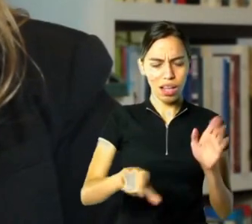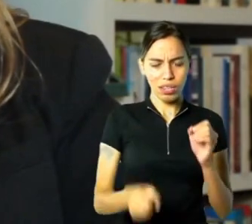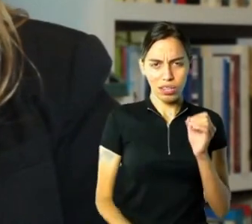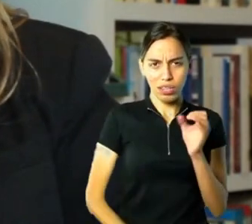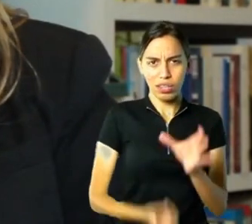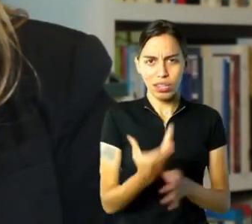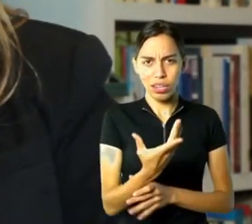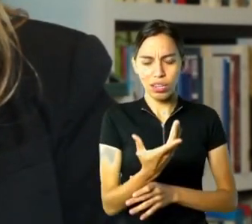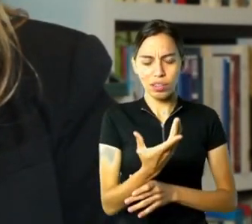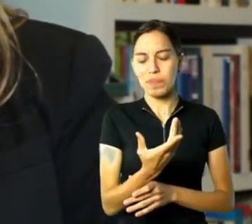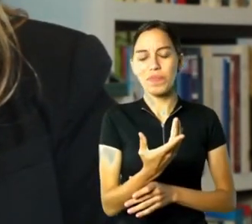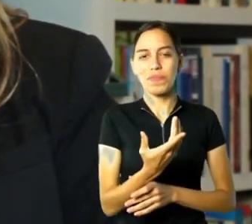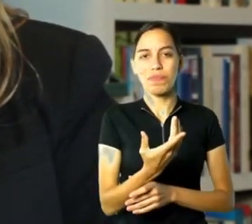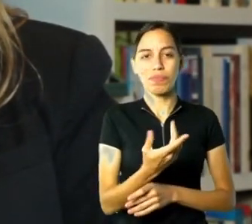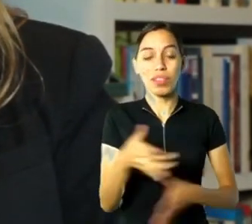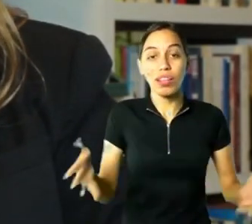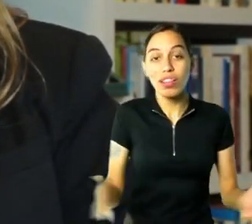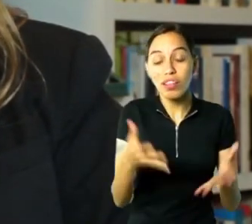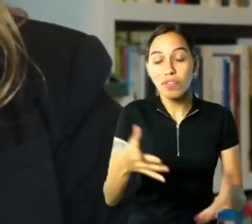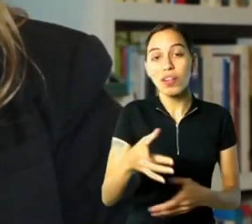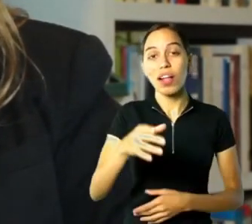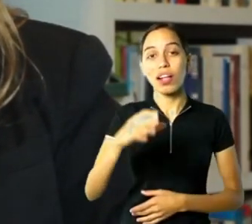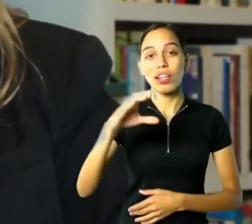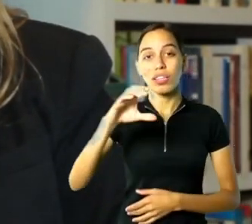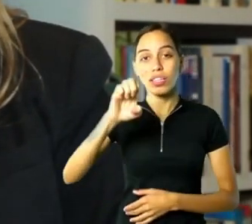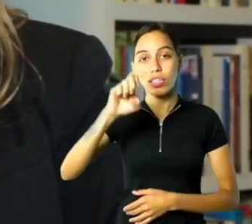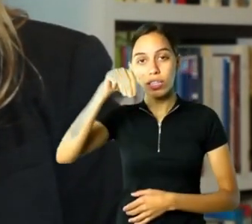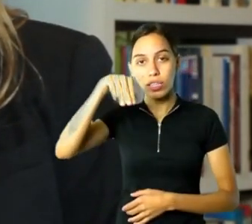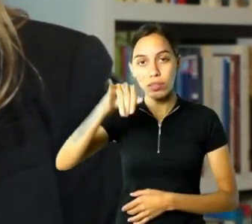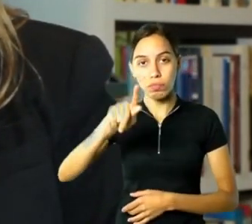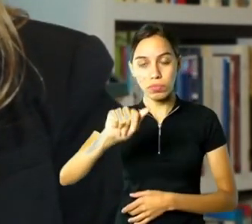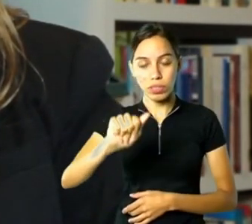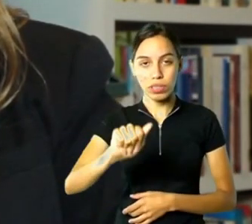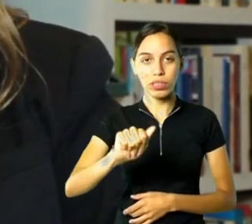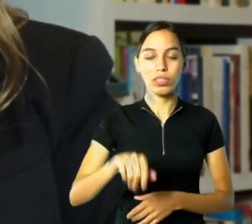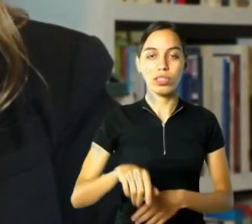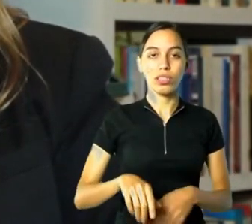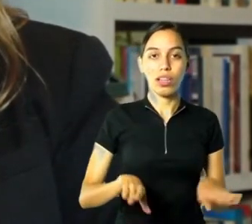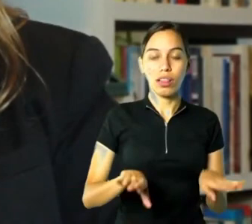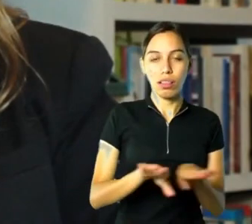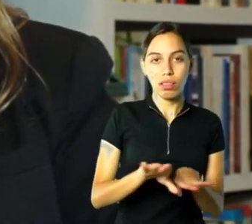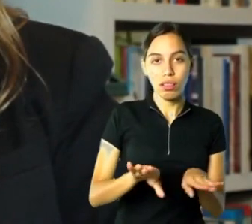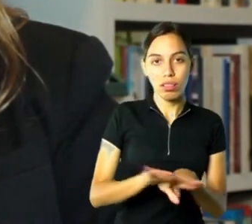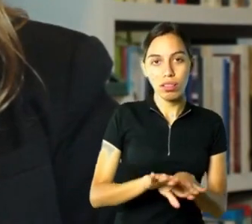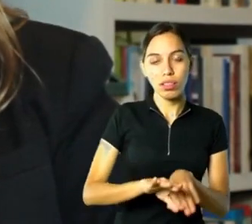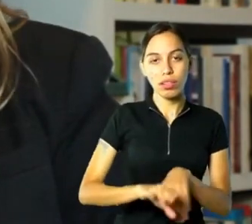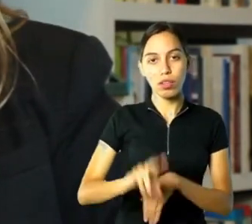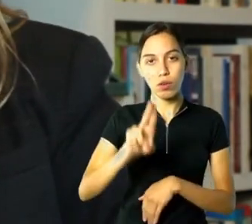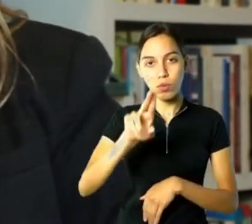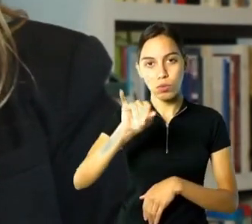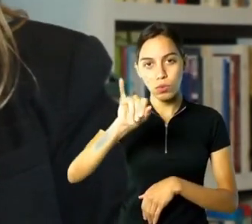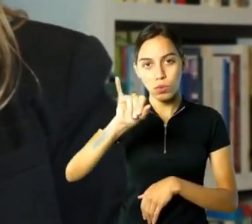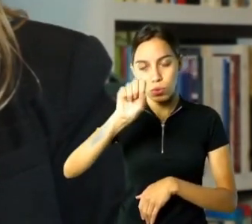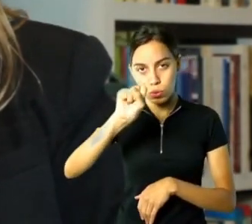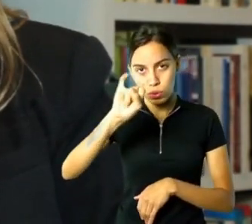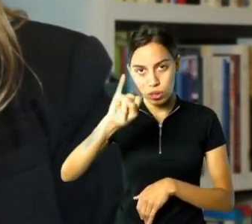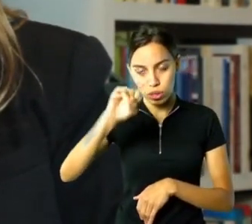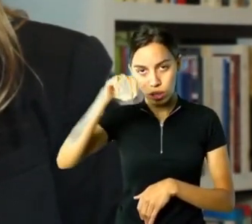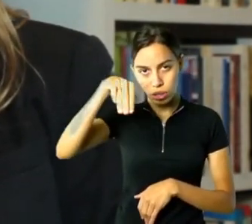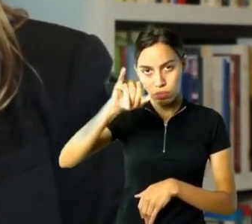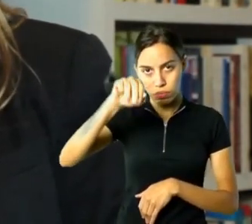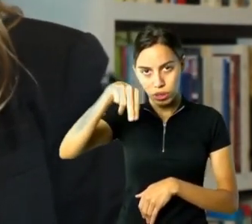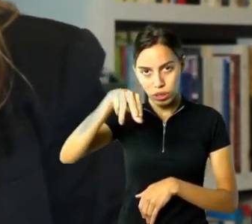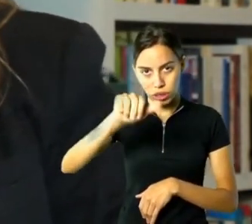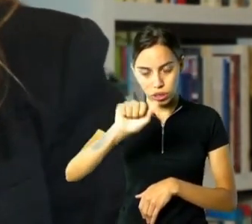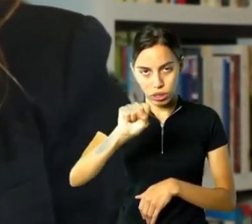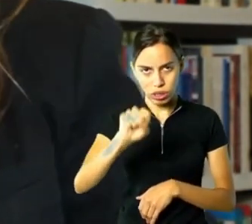longos. Josane veste uma blusa laranja e um casaco preto por cima. Ela está sentada em frente a uma estante repleta de